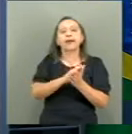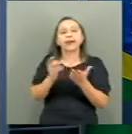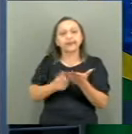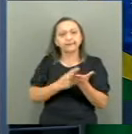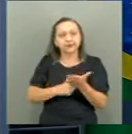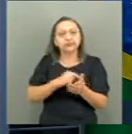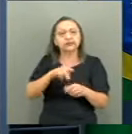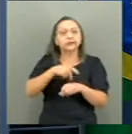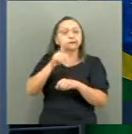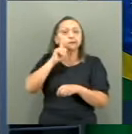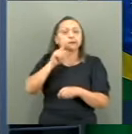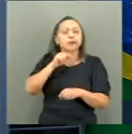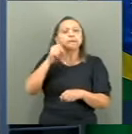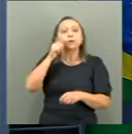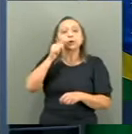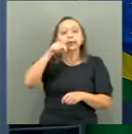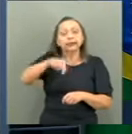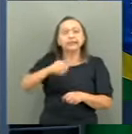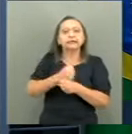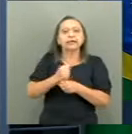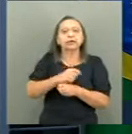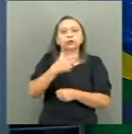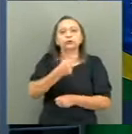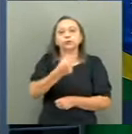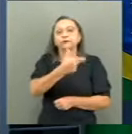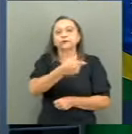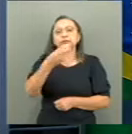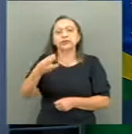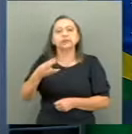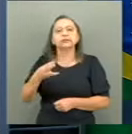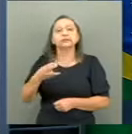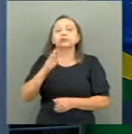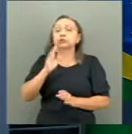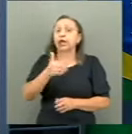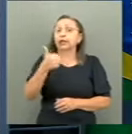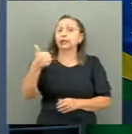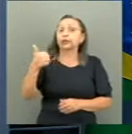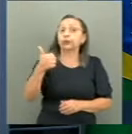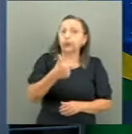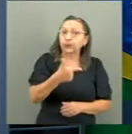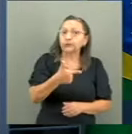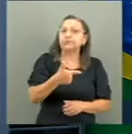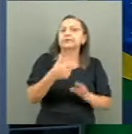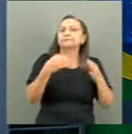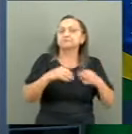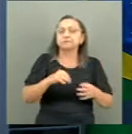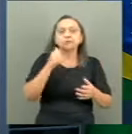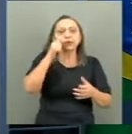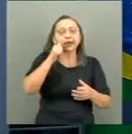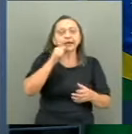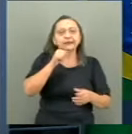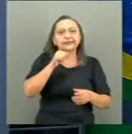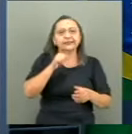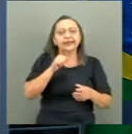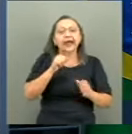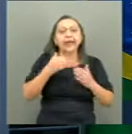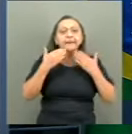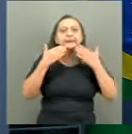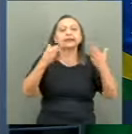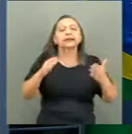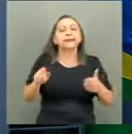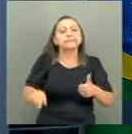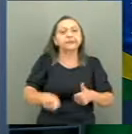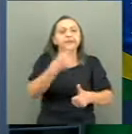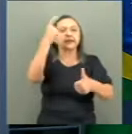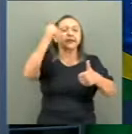no Time, Mulher do Ano de 2023. São 12 anunciadas. Ela é a primeira brasileira a compor